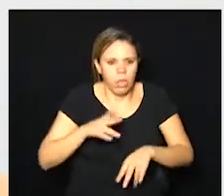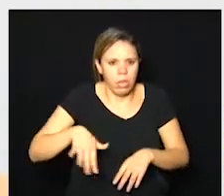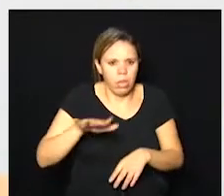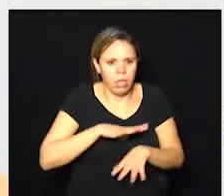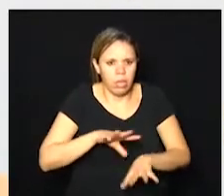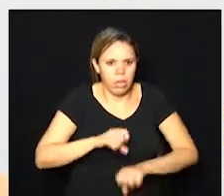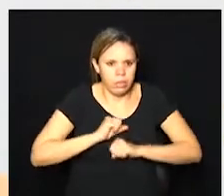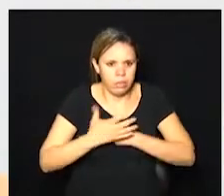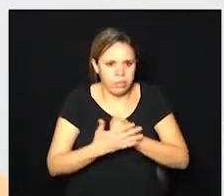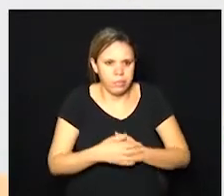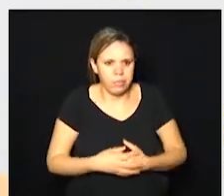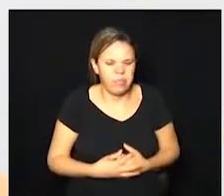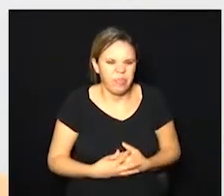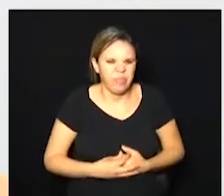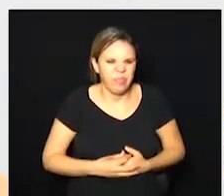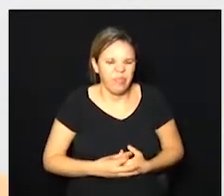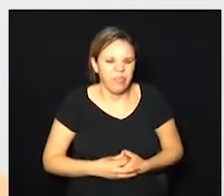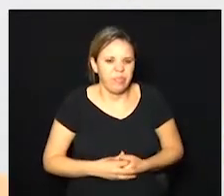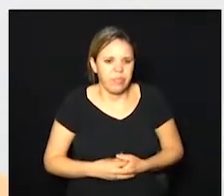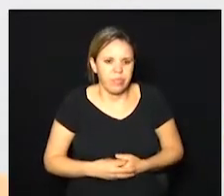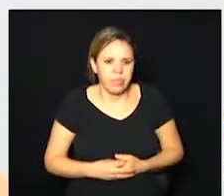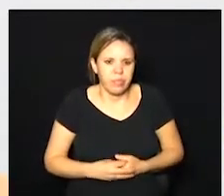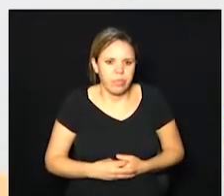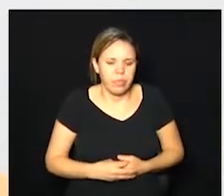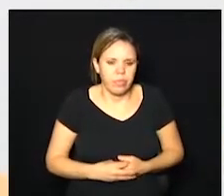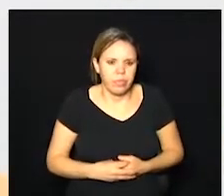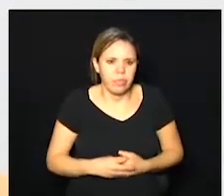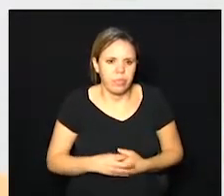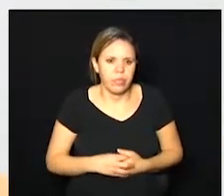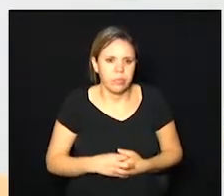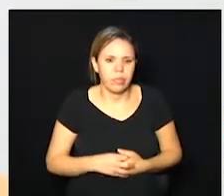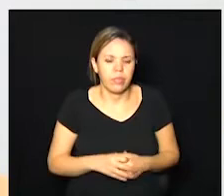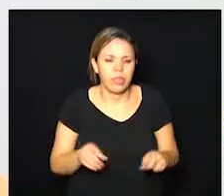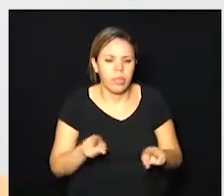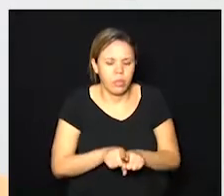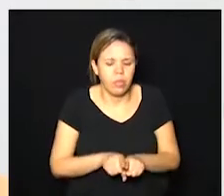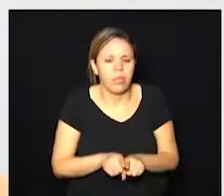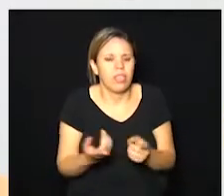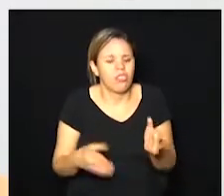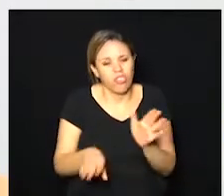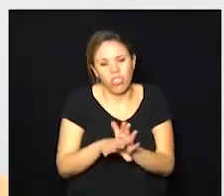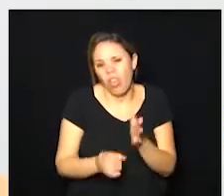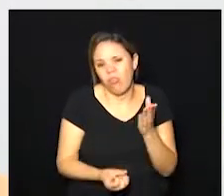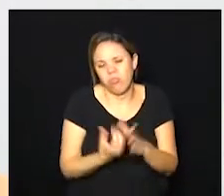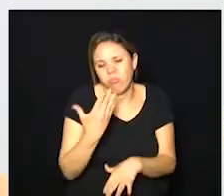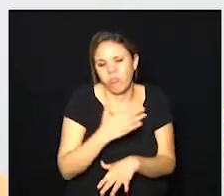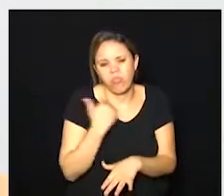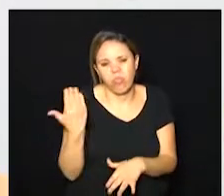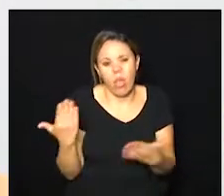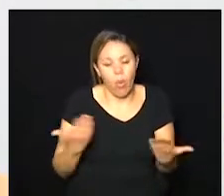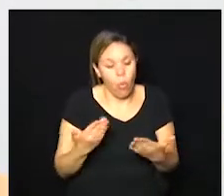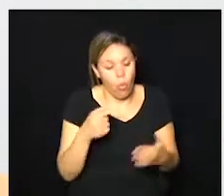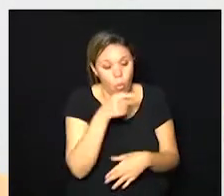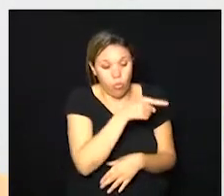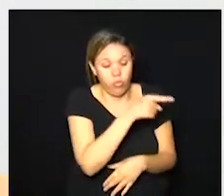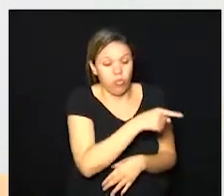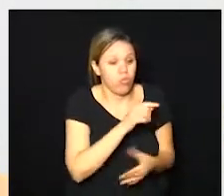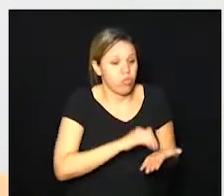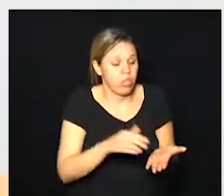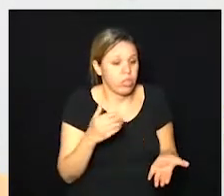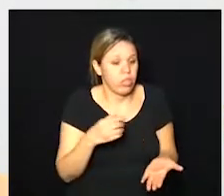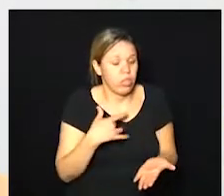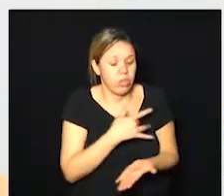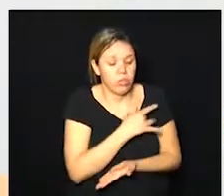contraíram a doença a taxa da letalidade e que vieram a óbito e hoje o doutor carmen mostrou aqui